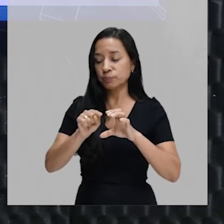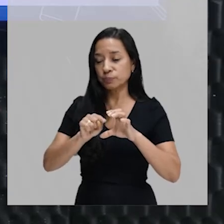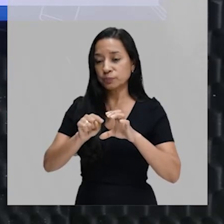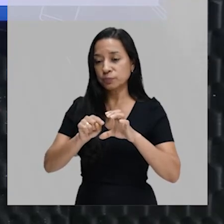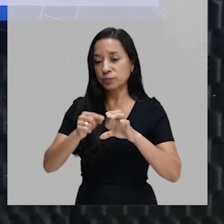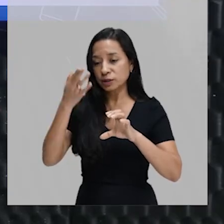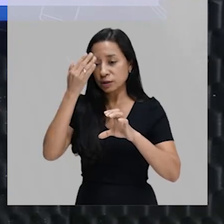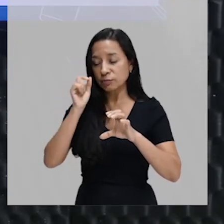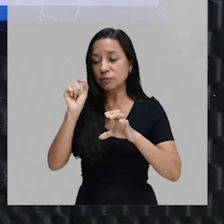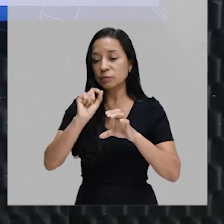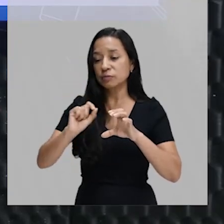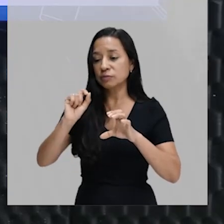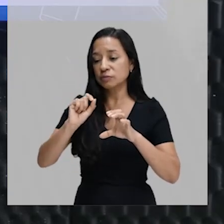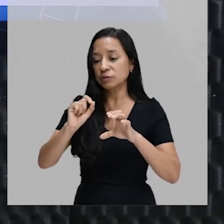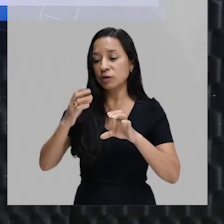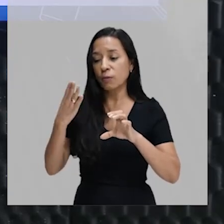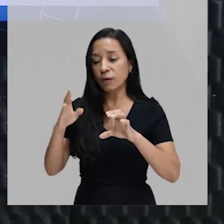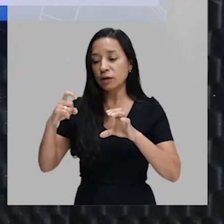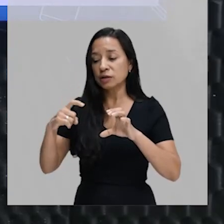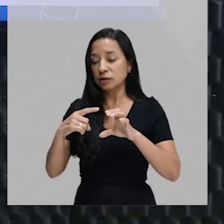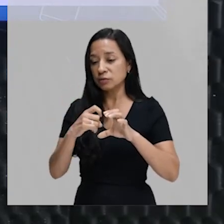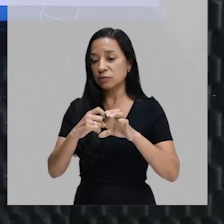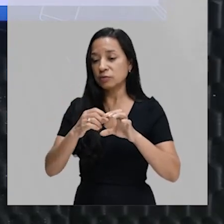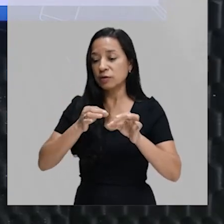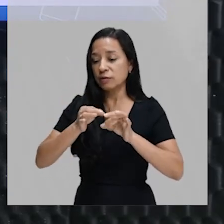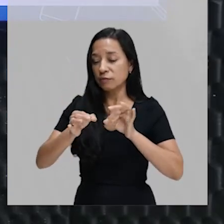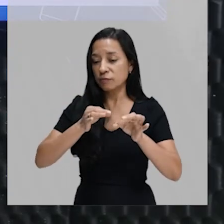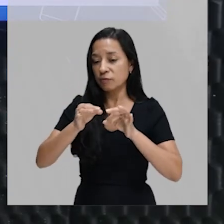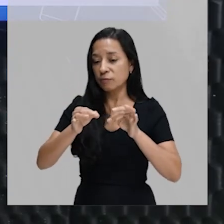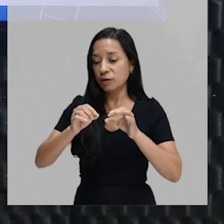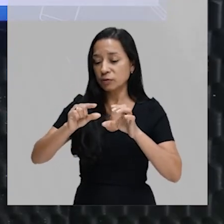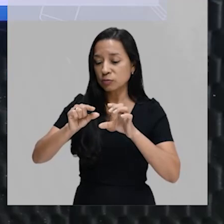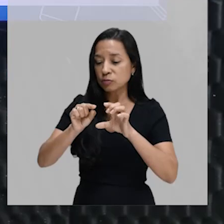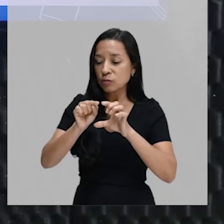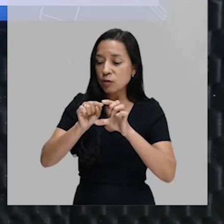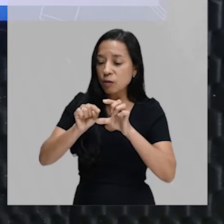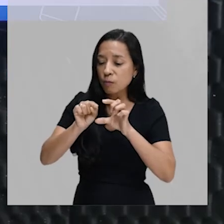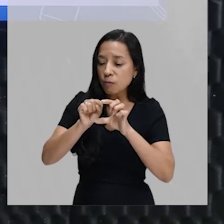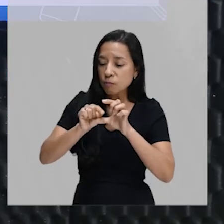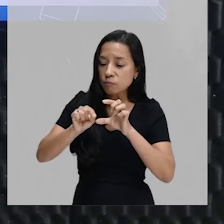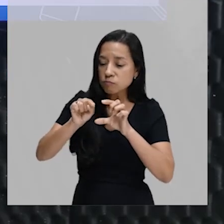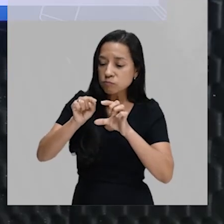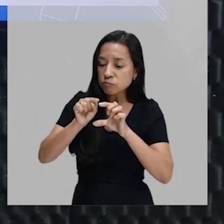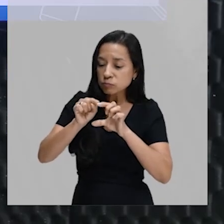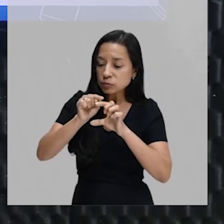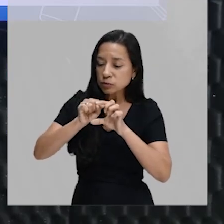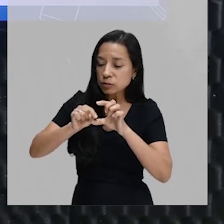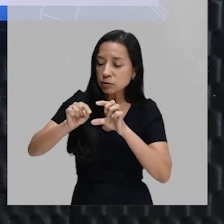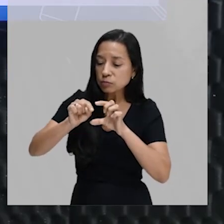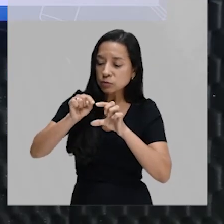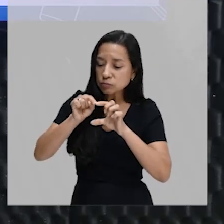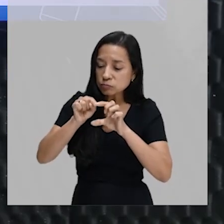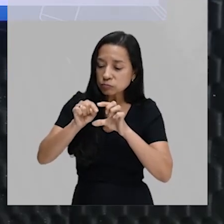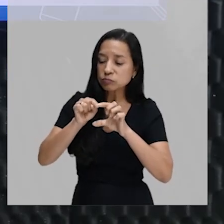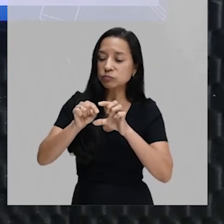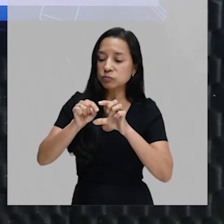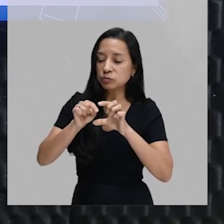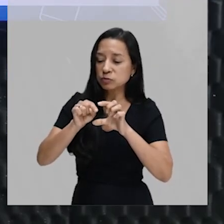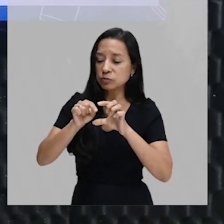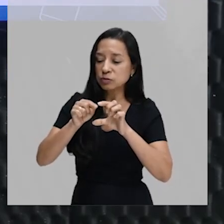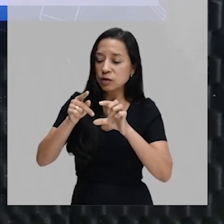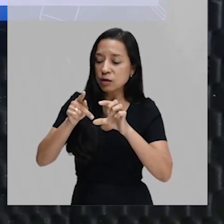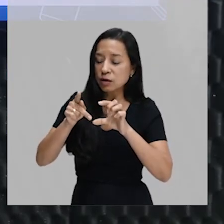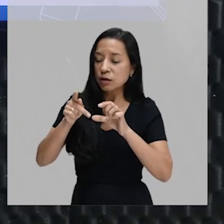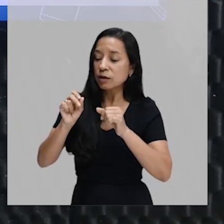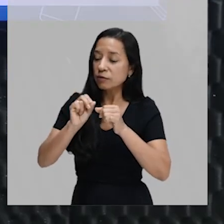Nós sabemos que o bacteriófago, ele é formado por uma cápsula, que no interior dessa cápsula, feita de proteína,